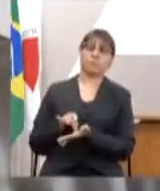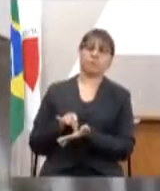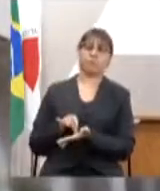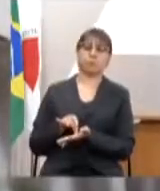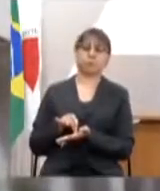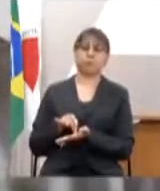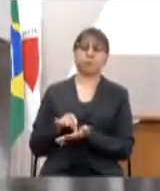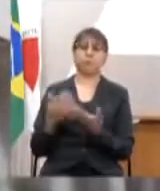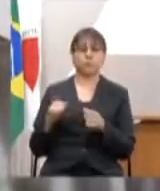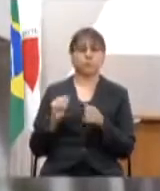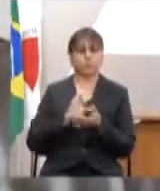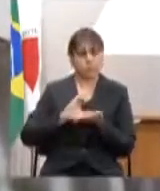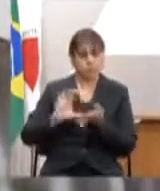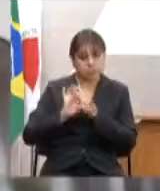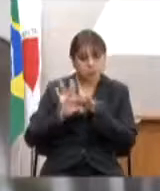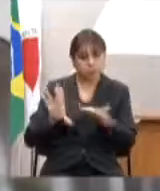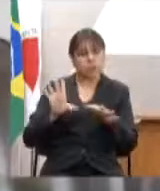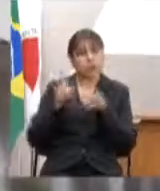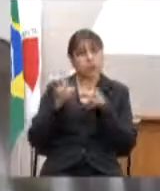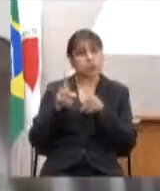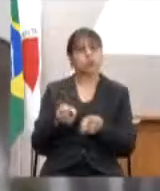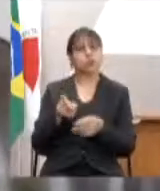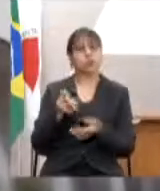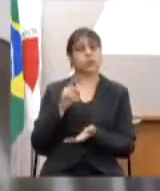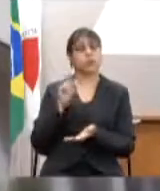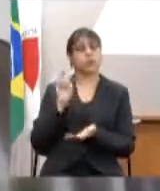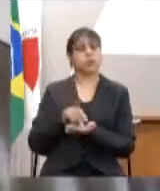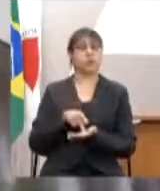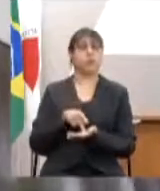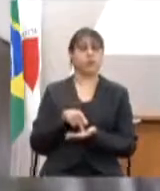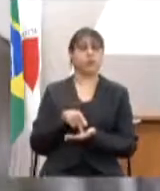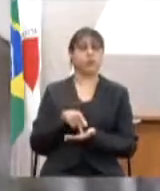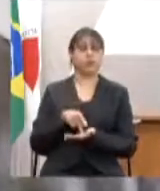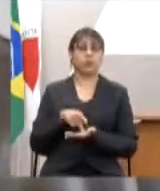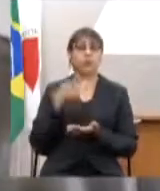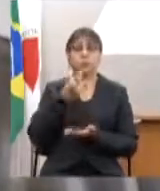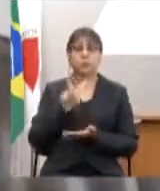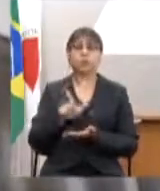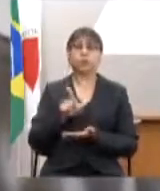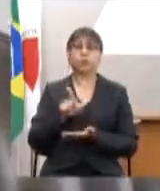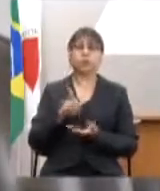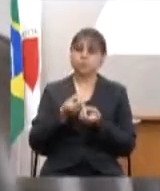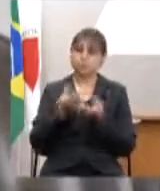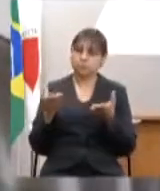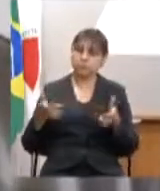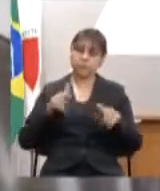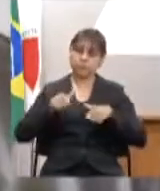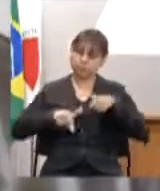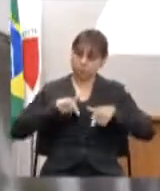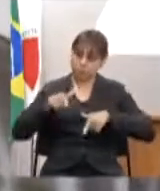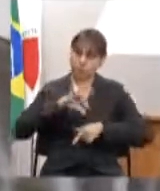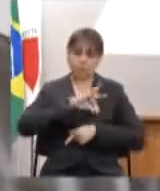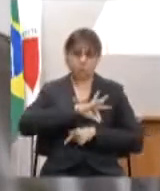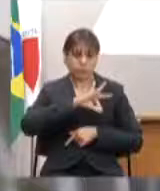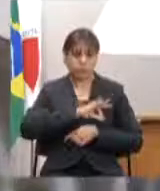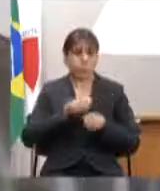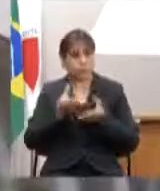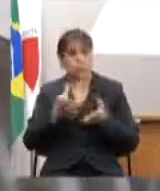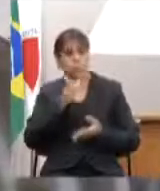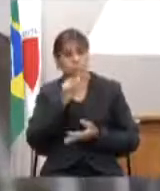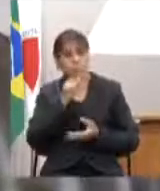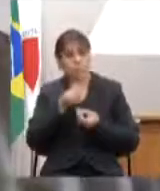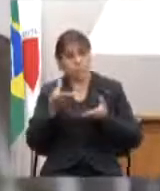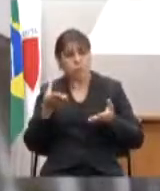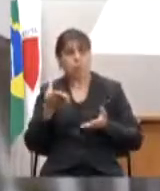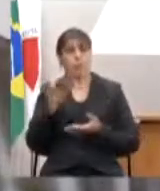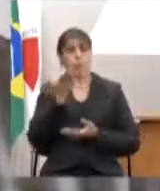sejam de fato liberados e que a gente possa usar da melhor forma para trazer emprego e renda trazer água trazer alimento